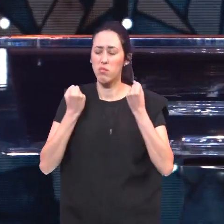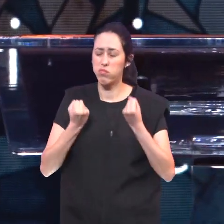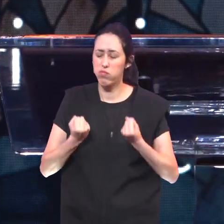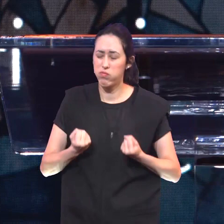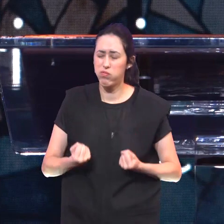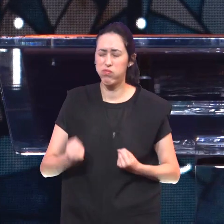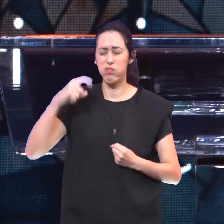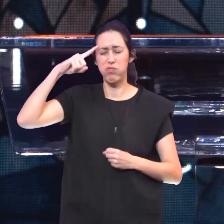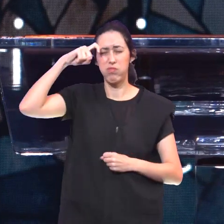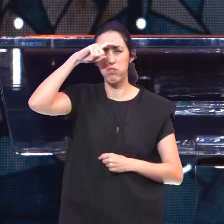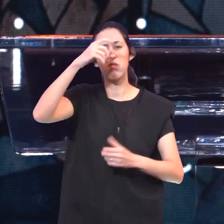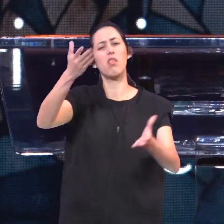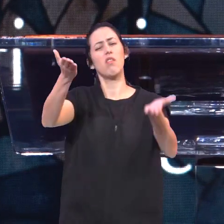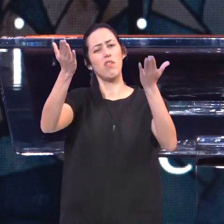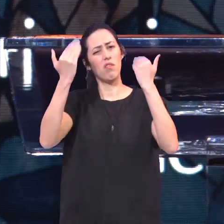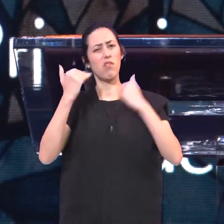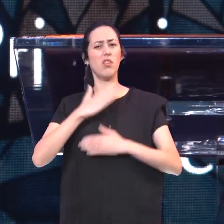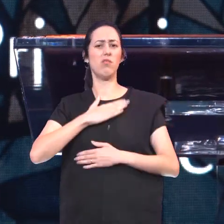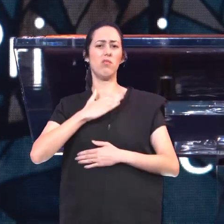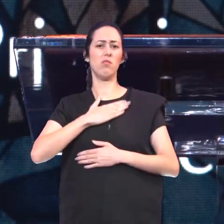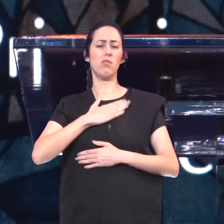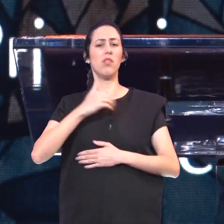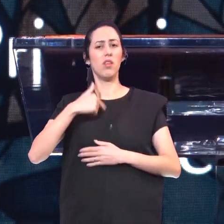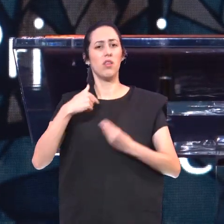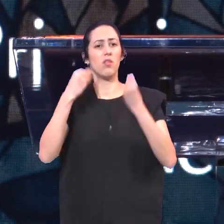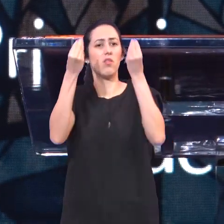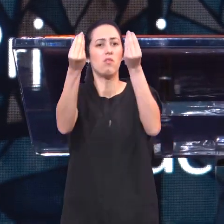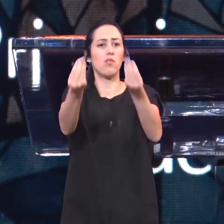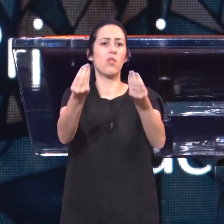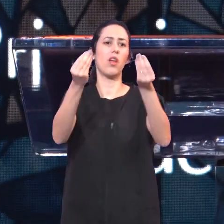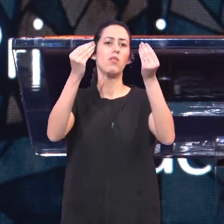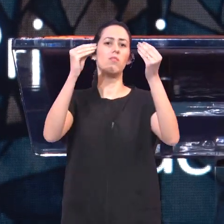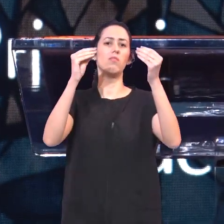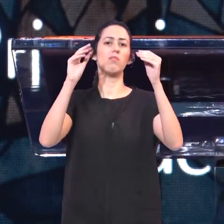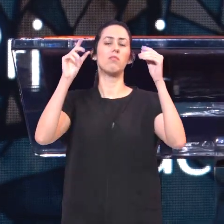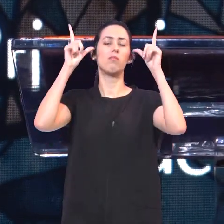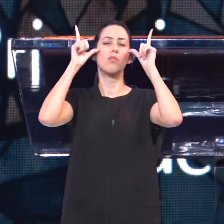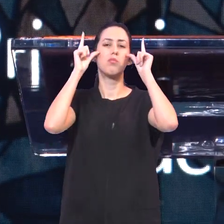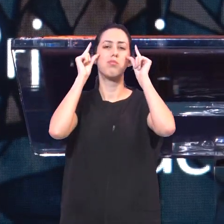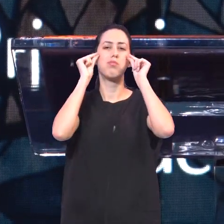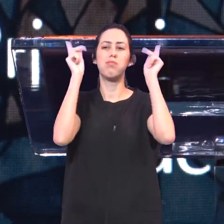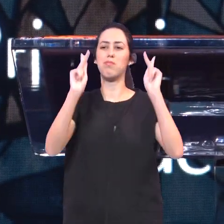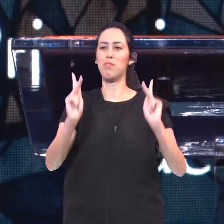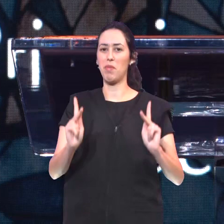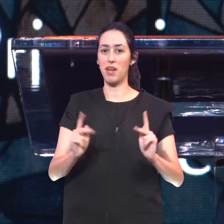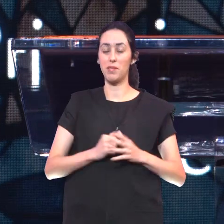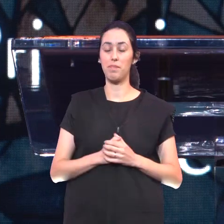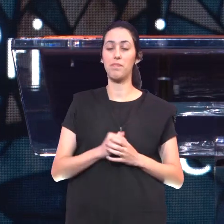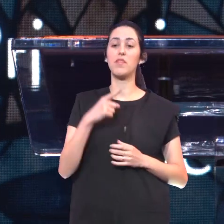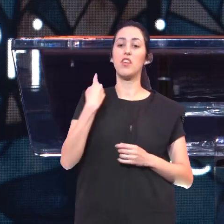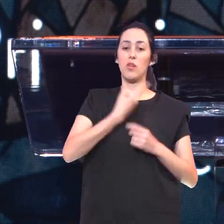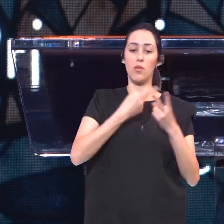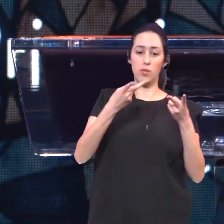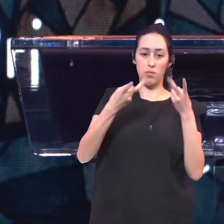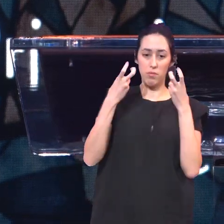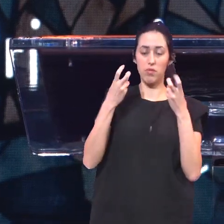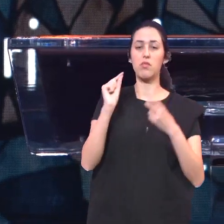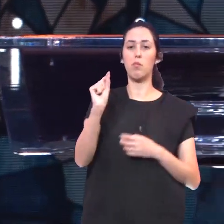sobrecarregados E eu vos aliviarei Nós podemos perceber Irmãos